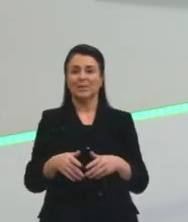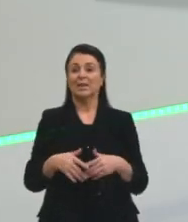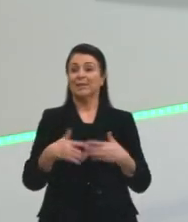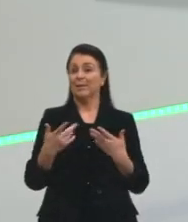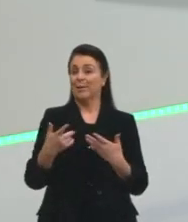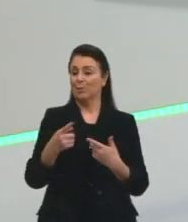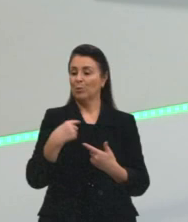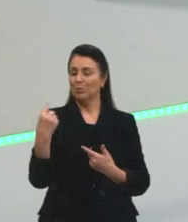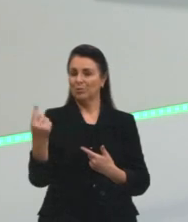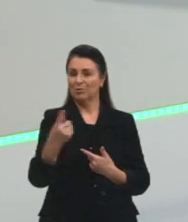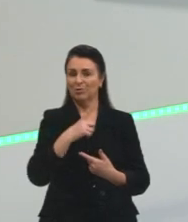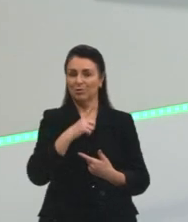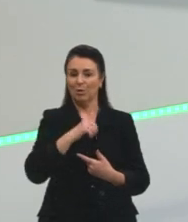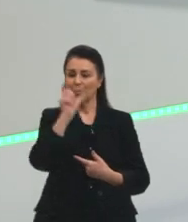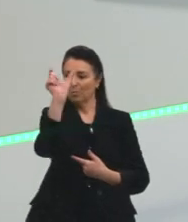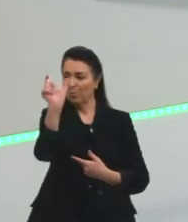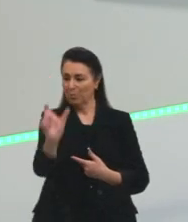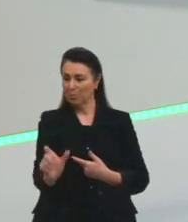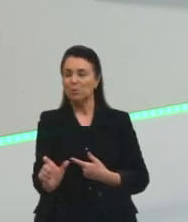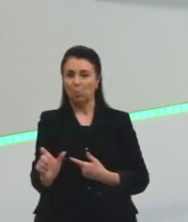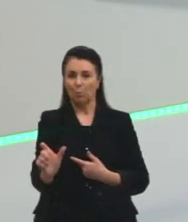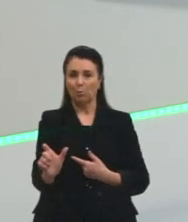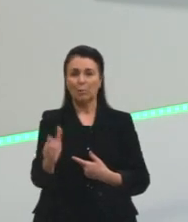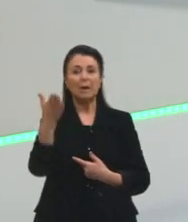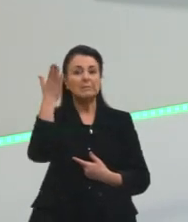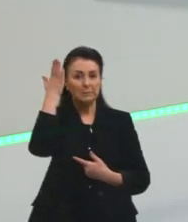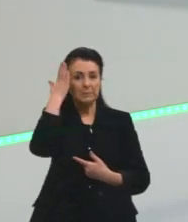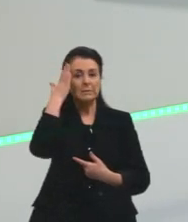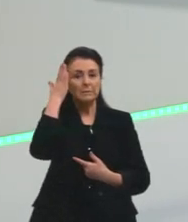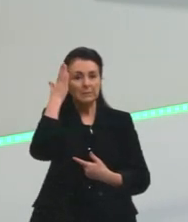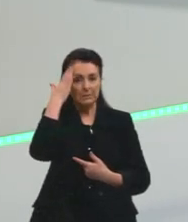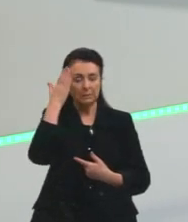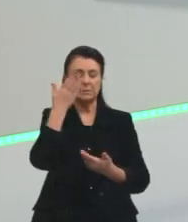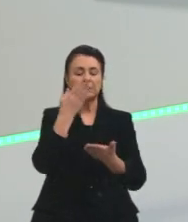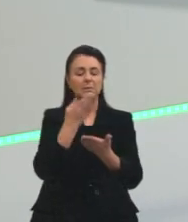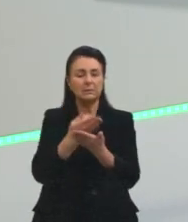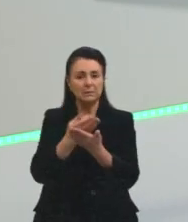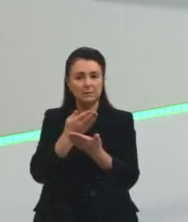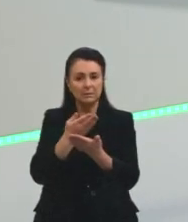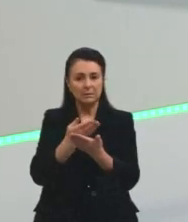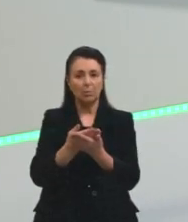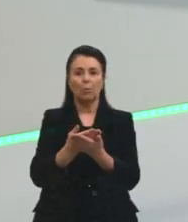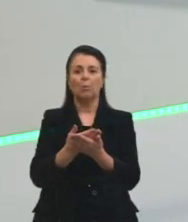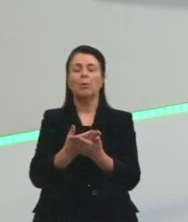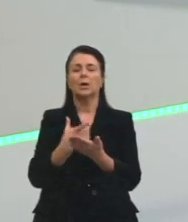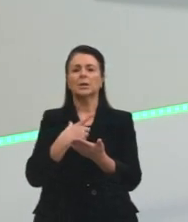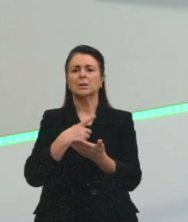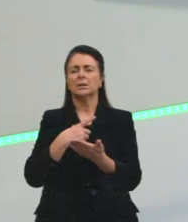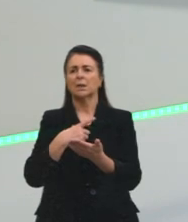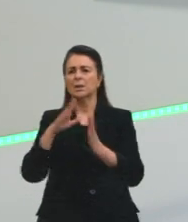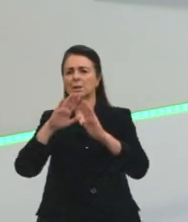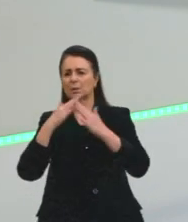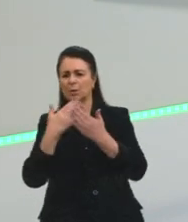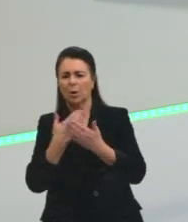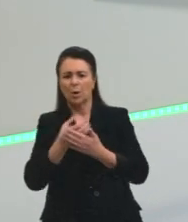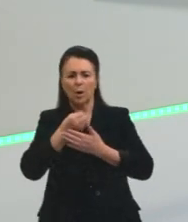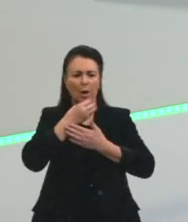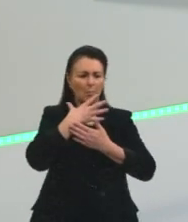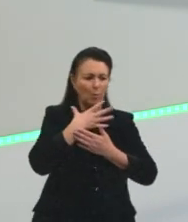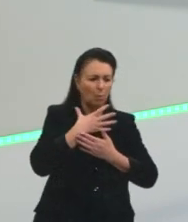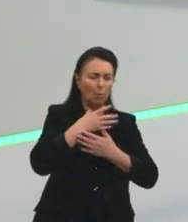tem uma pessoa mais instruída, uma pessoa que teve acesso à educação de qualidade, uma pessoa que pôde